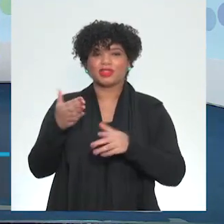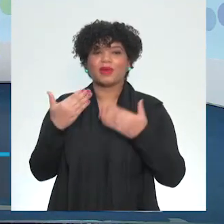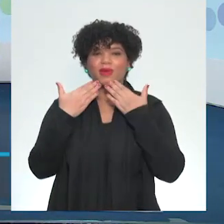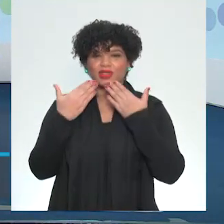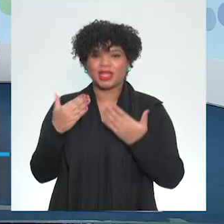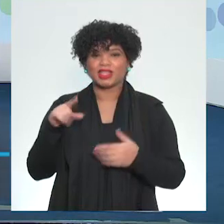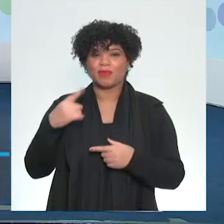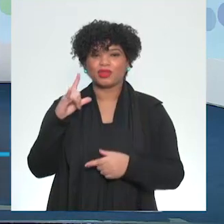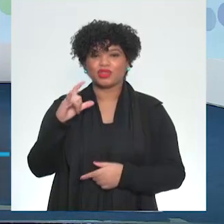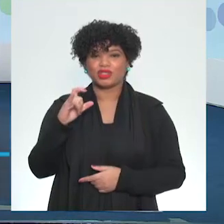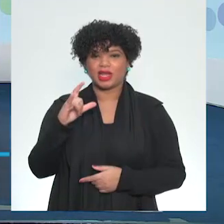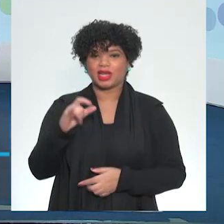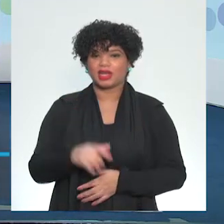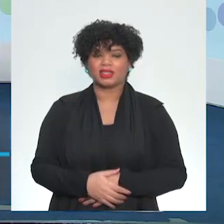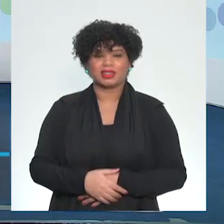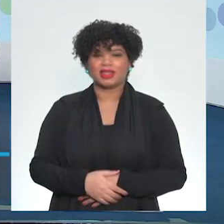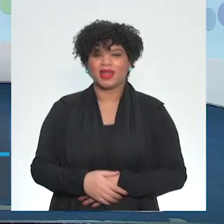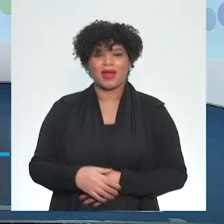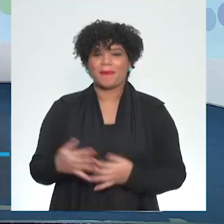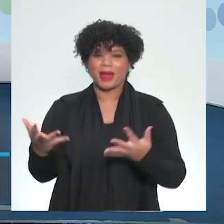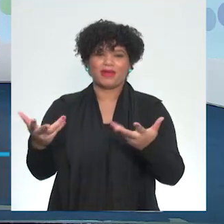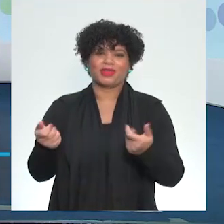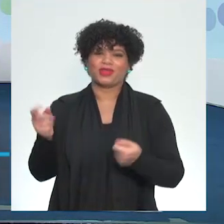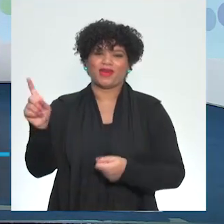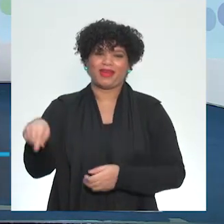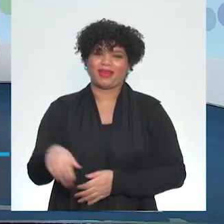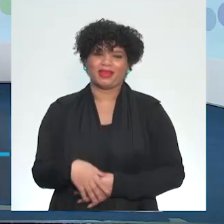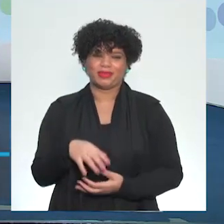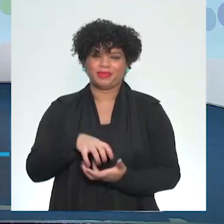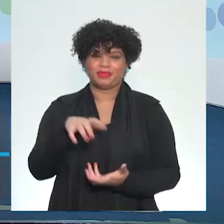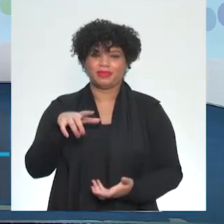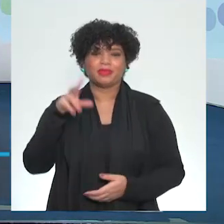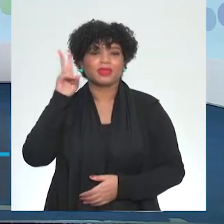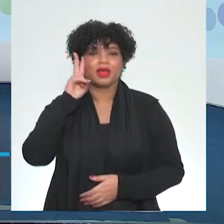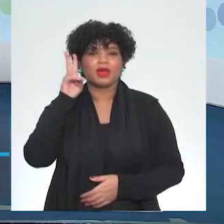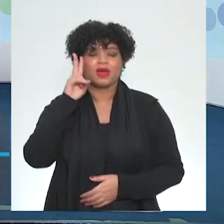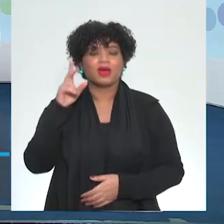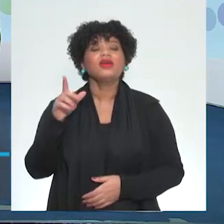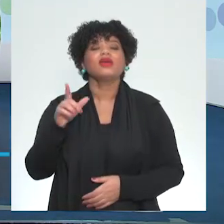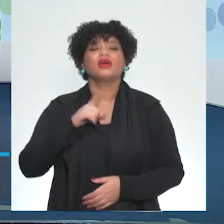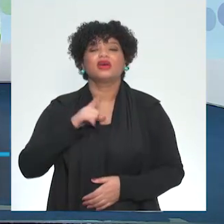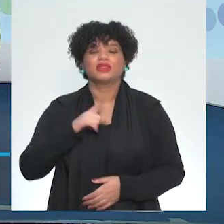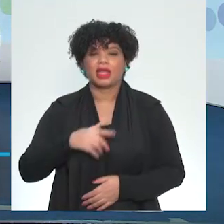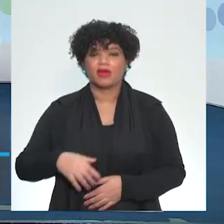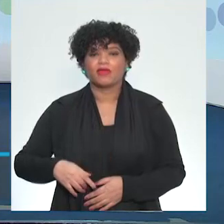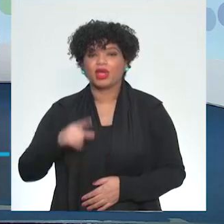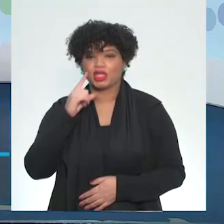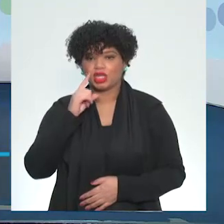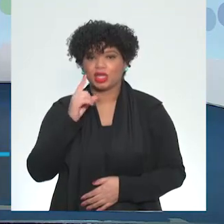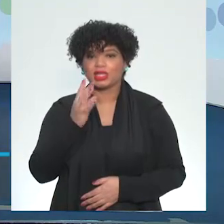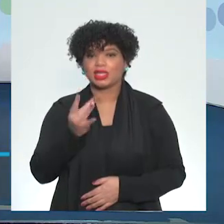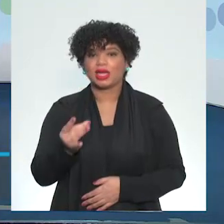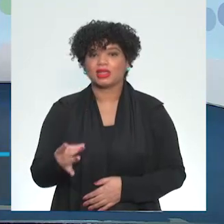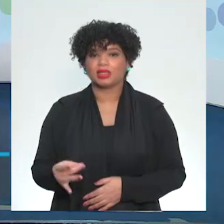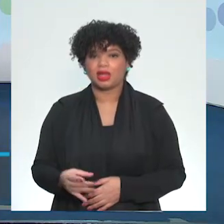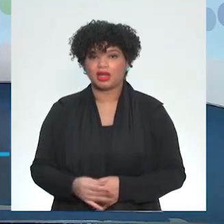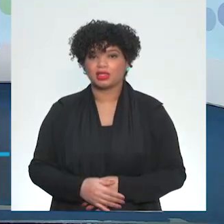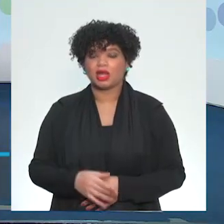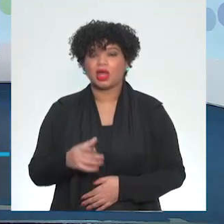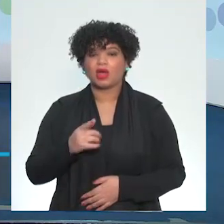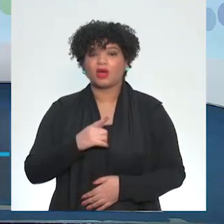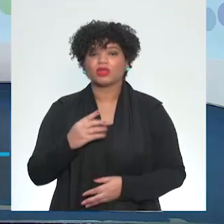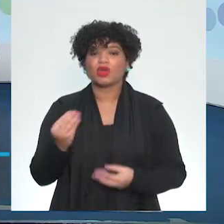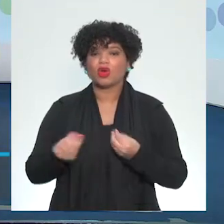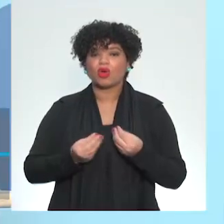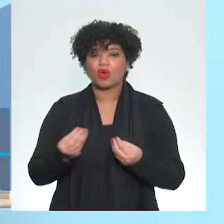Instagram, viu? Boca maravilhosa. Então, a gente vai relembrar esses passos que a gente viu e a gente vai entender um